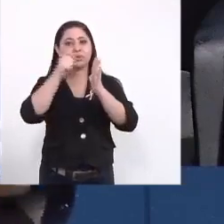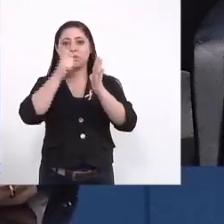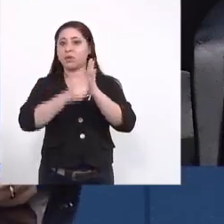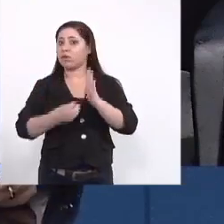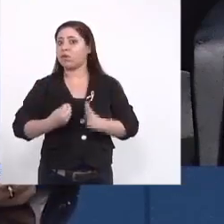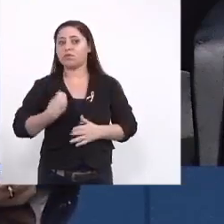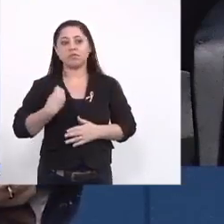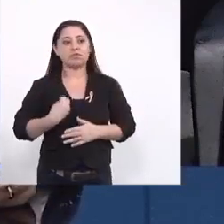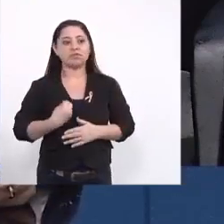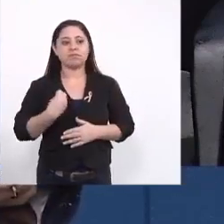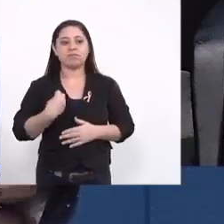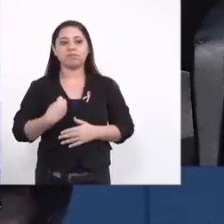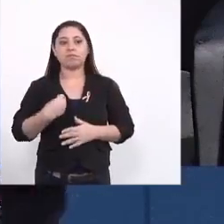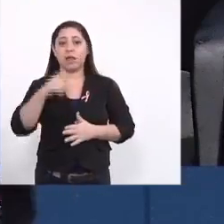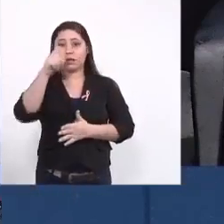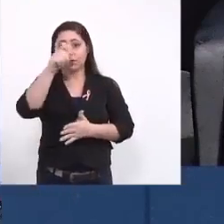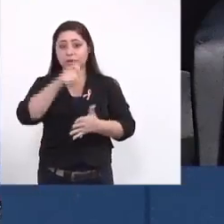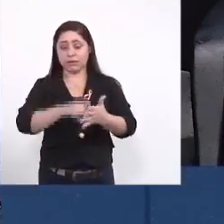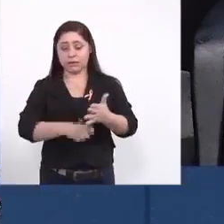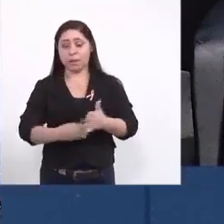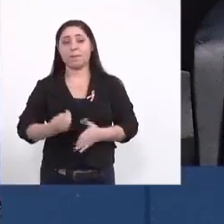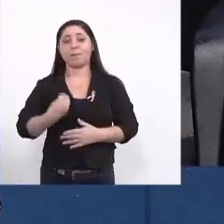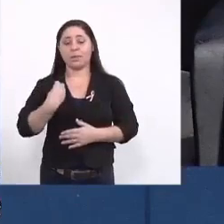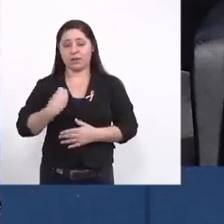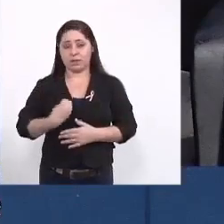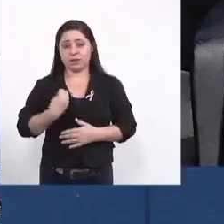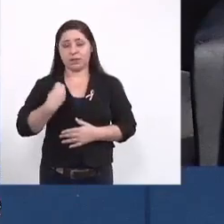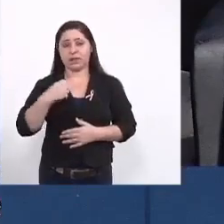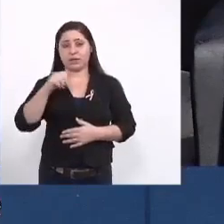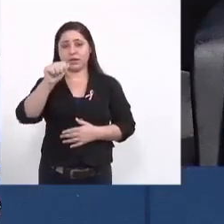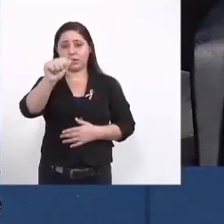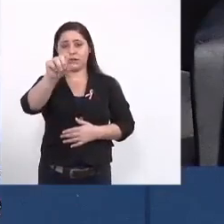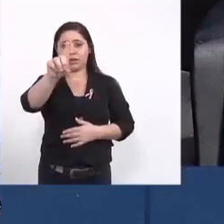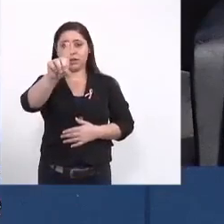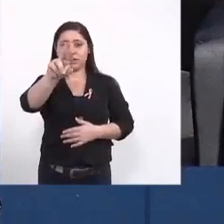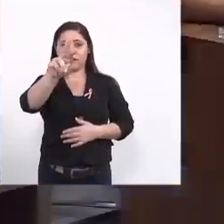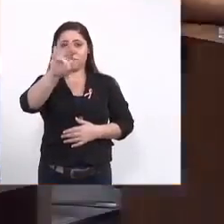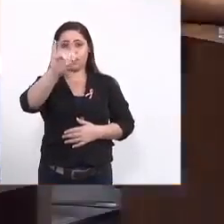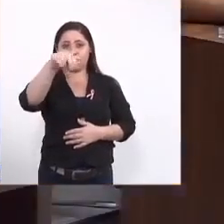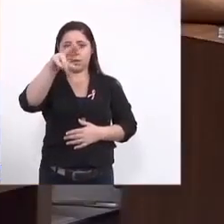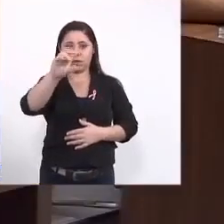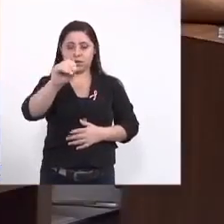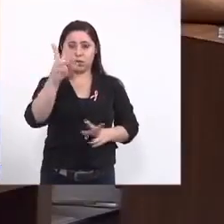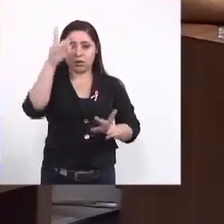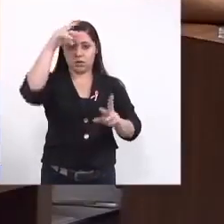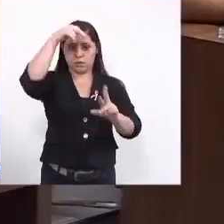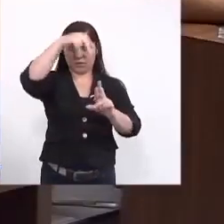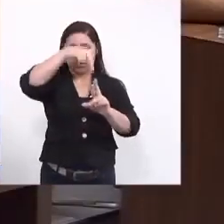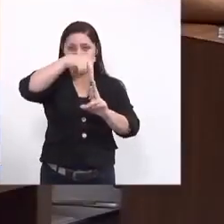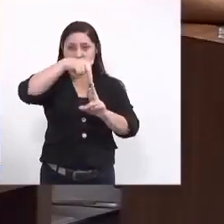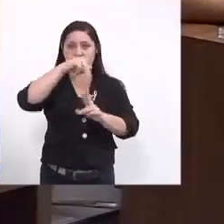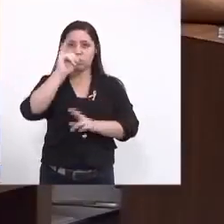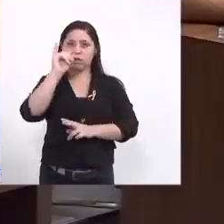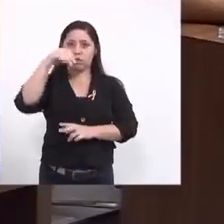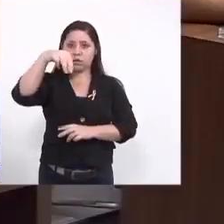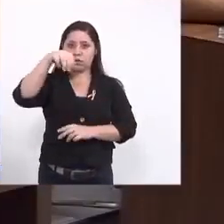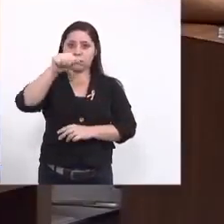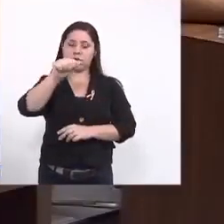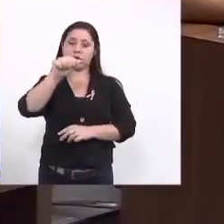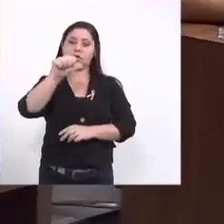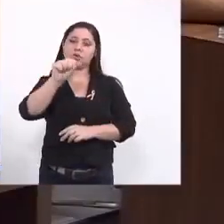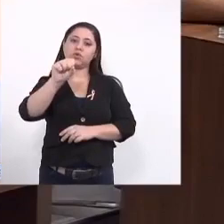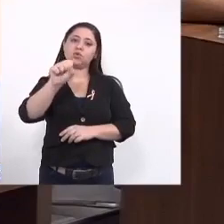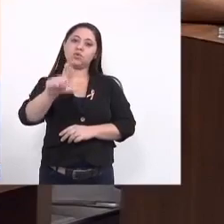presença aqui registrando a presença do Adriano que representa essa instituição tão